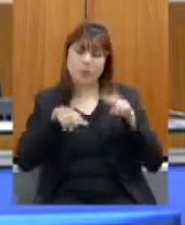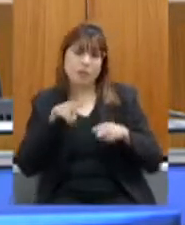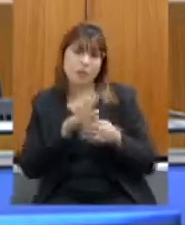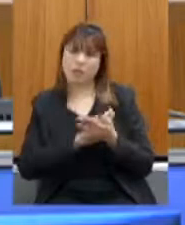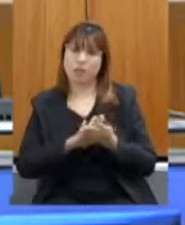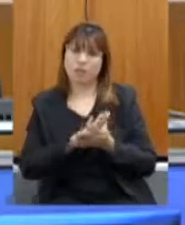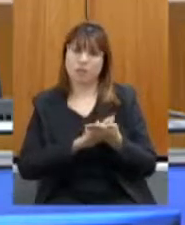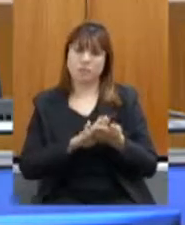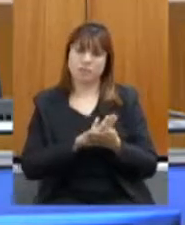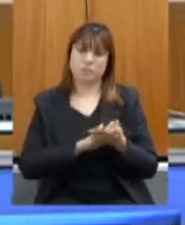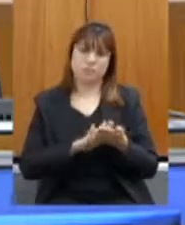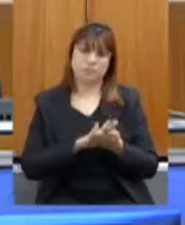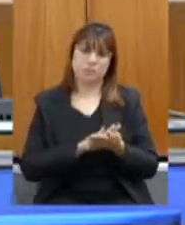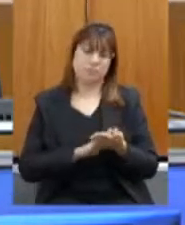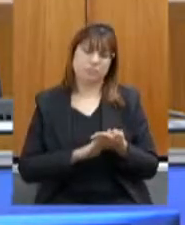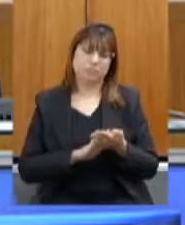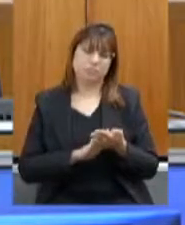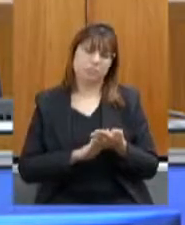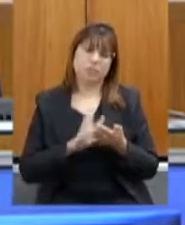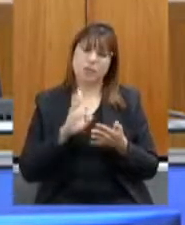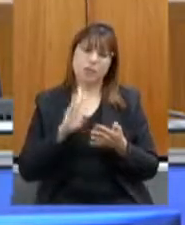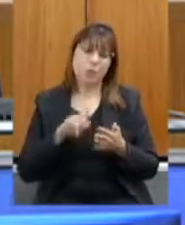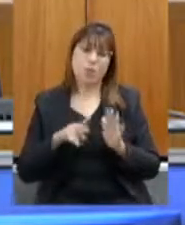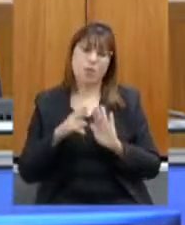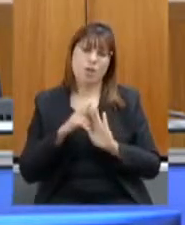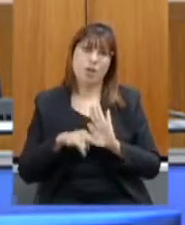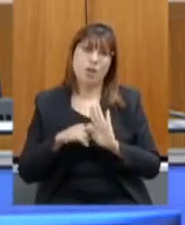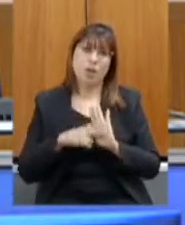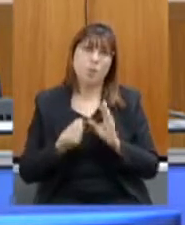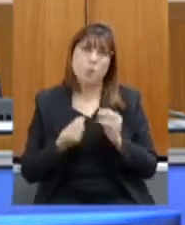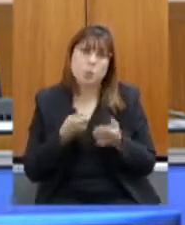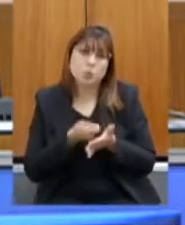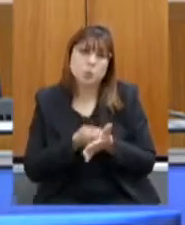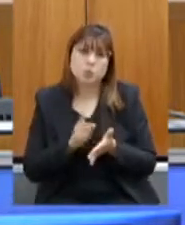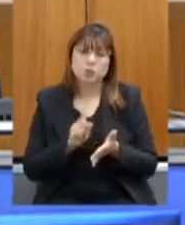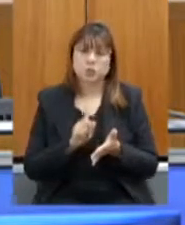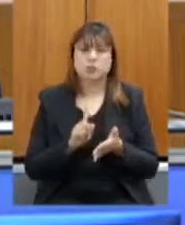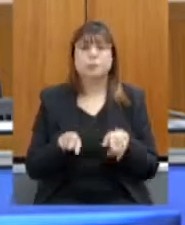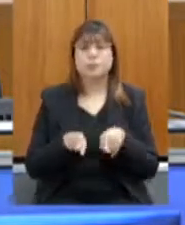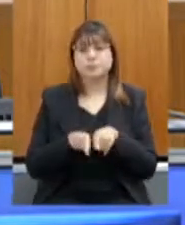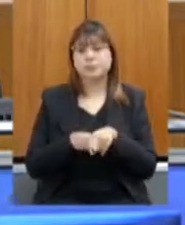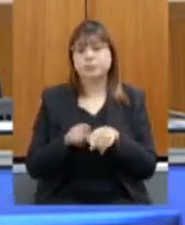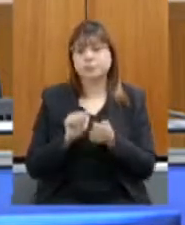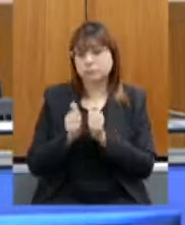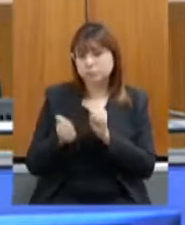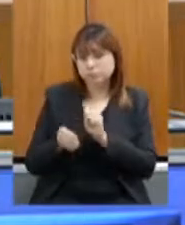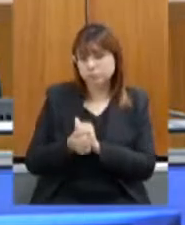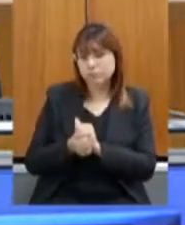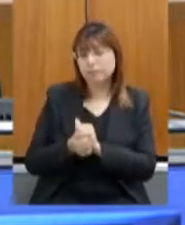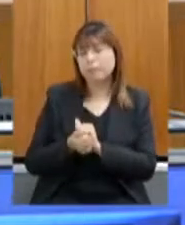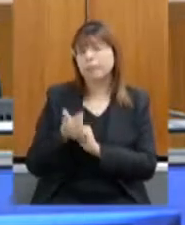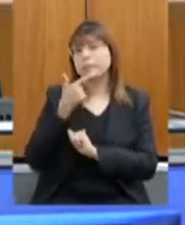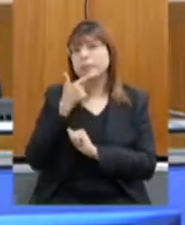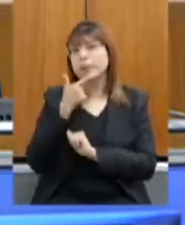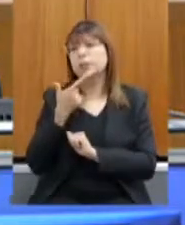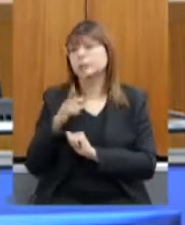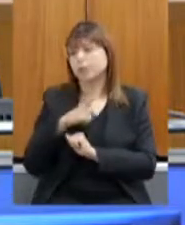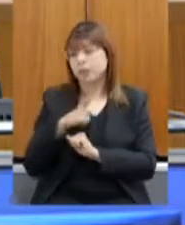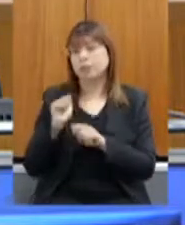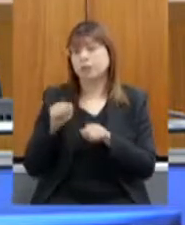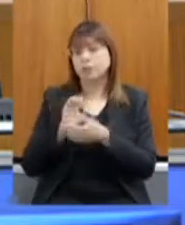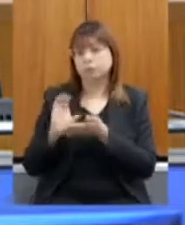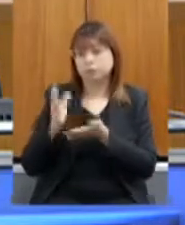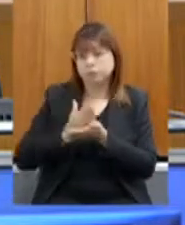que essas questões não são tanto tão rígidas assim e a questão de adequação da queijaria tem recurso disponível e é só o